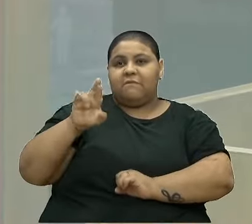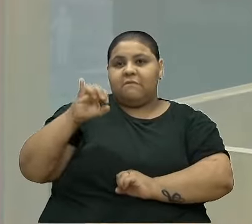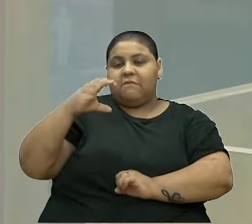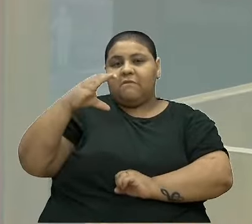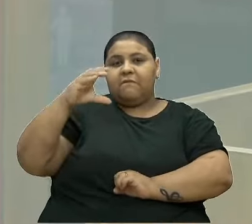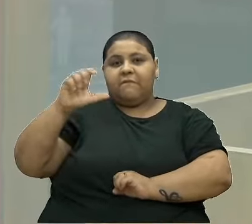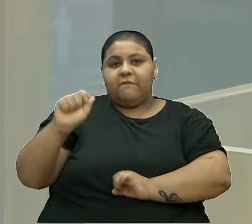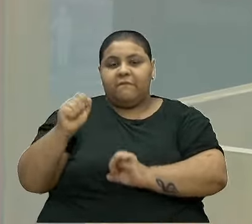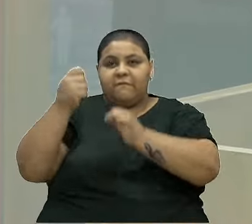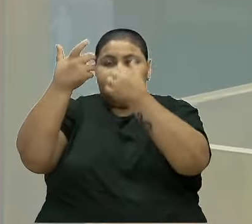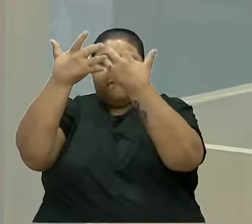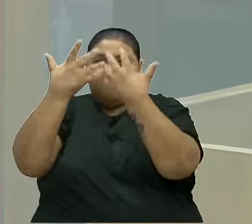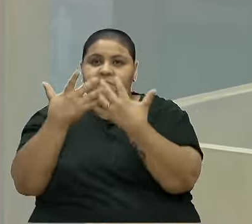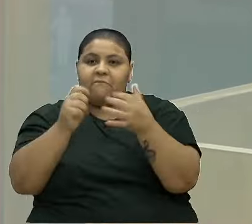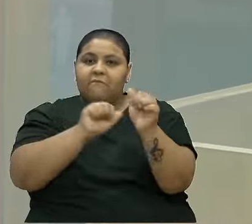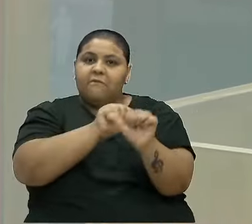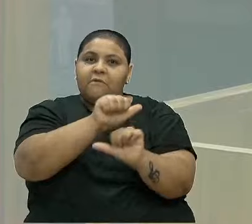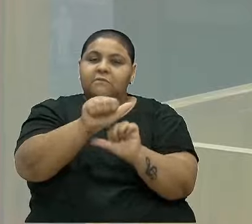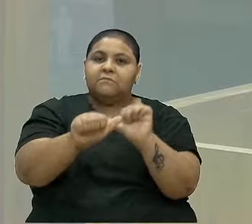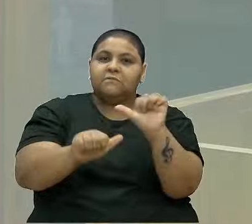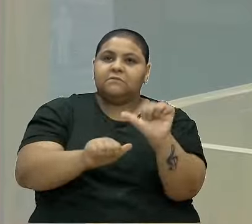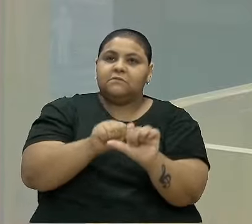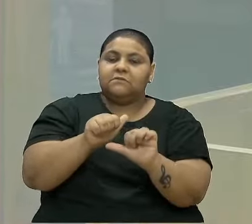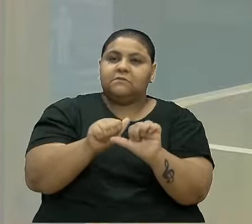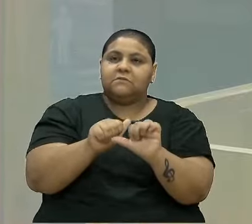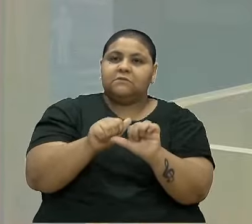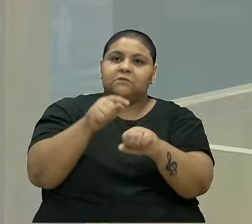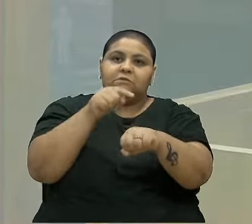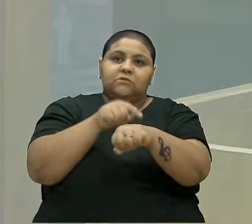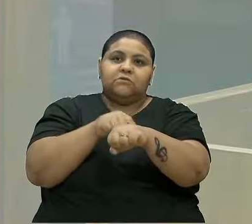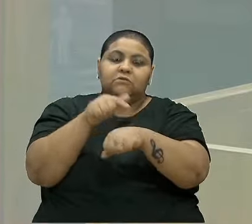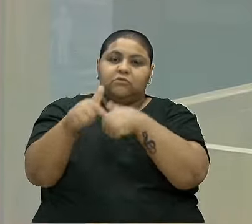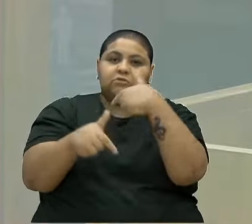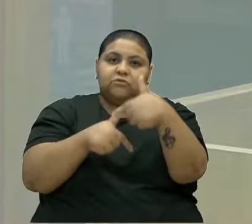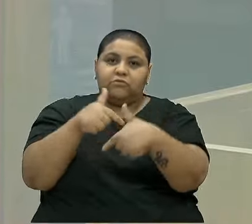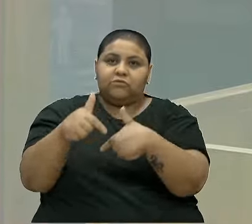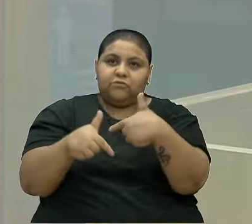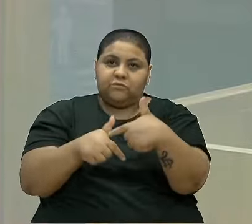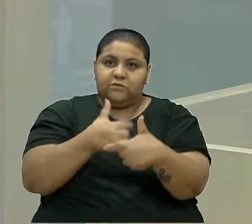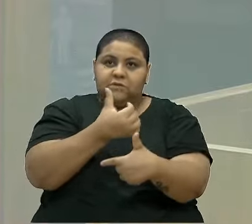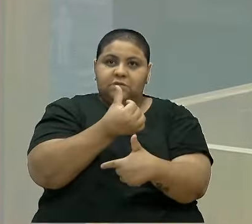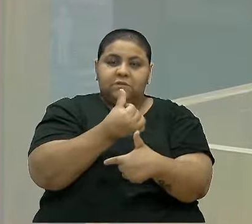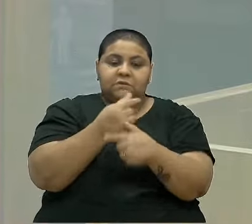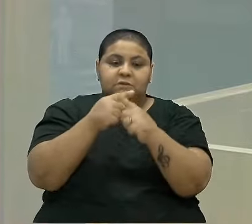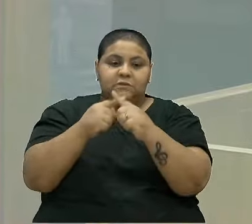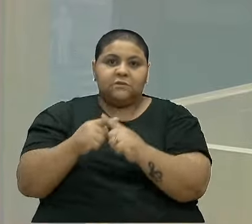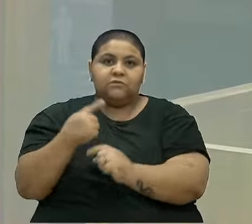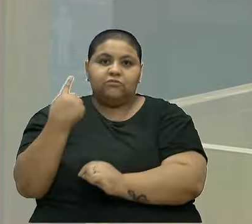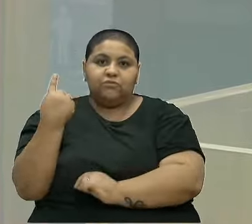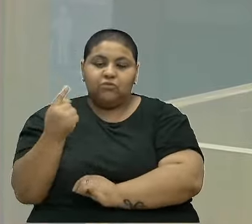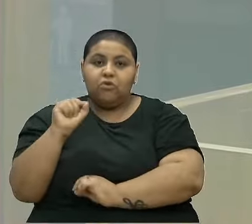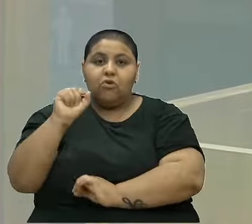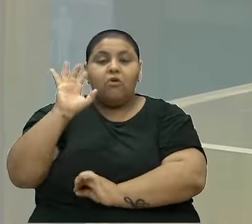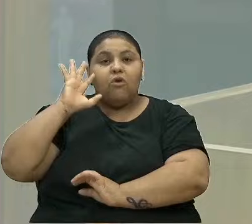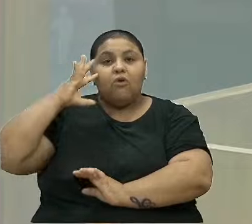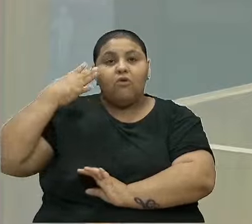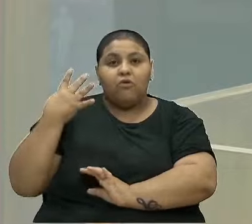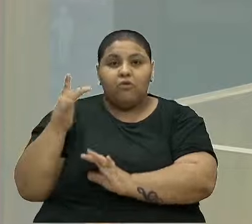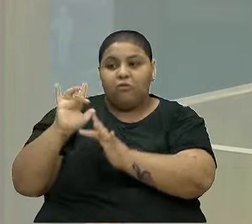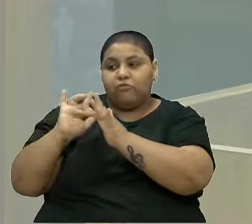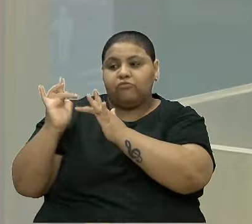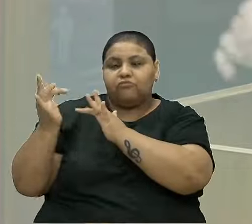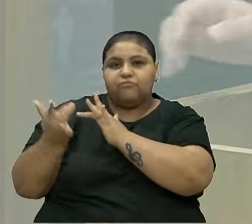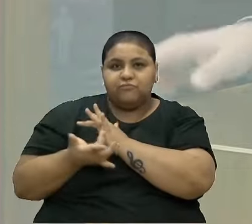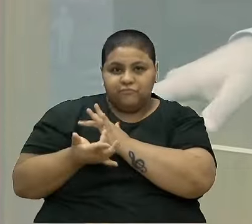trata da alteração da jornada 6 por 1. É o que está inundando as redes